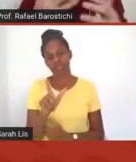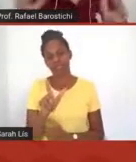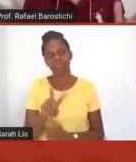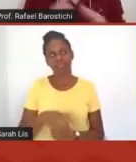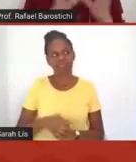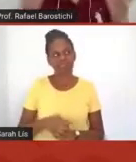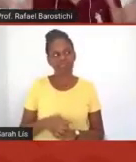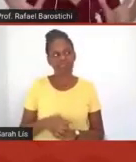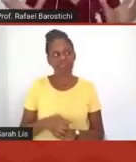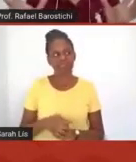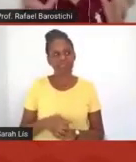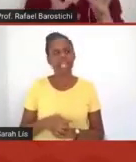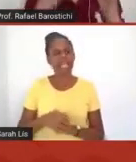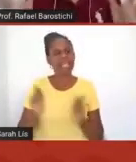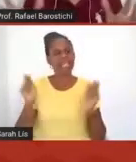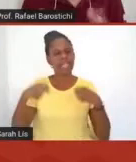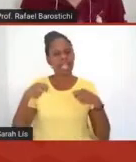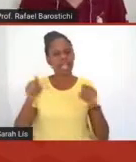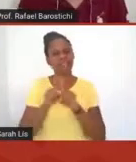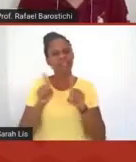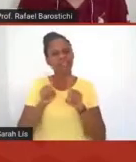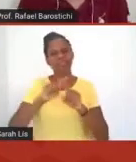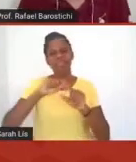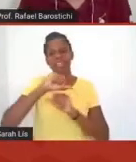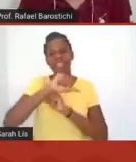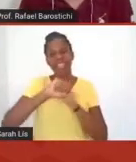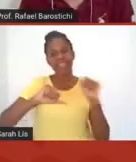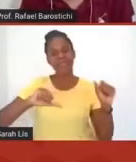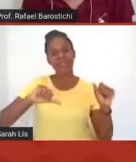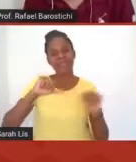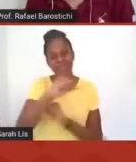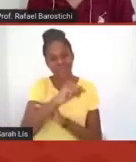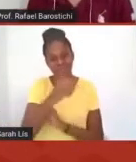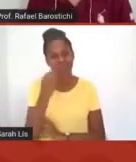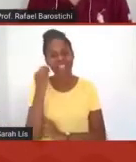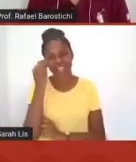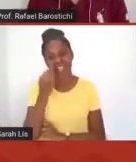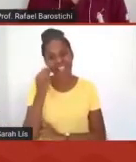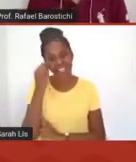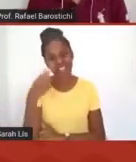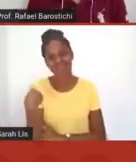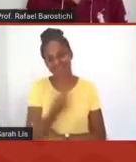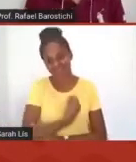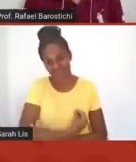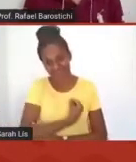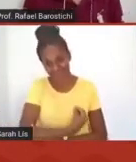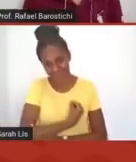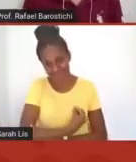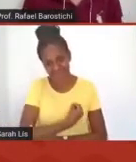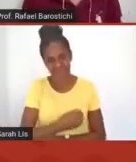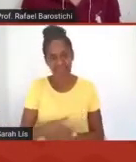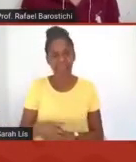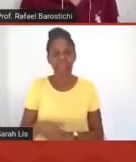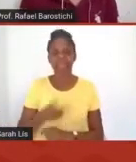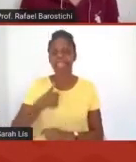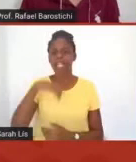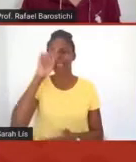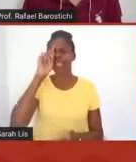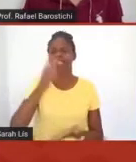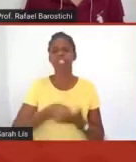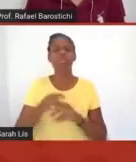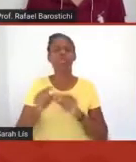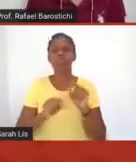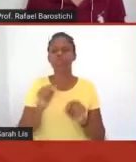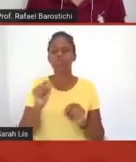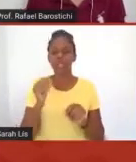capaz até de transformar ali a experiência que a gente está vivendo. E eu decidi fazer um teste, uma